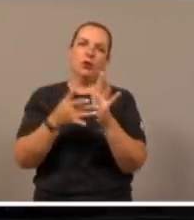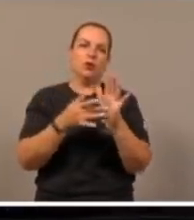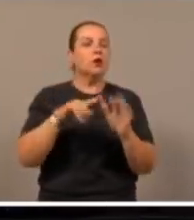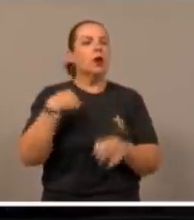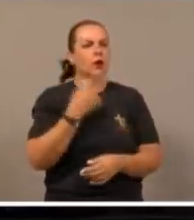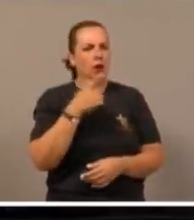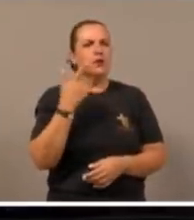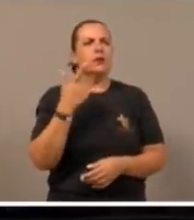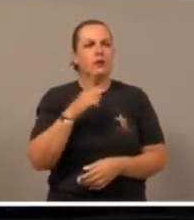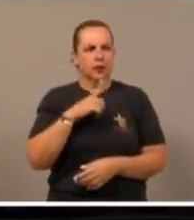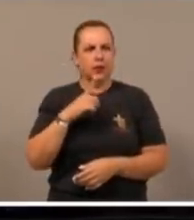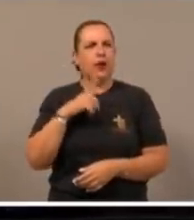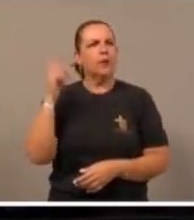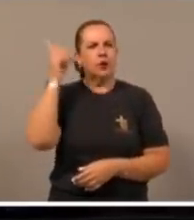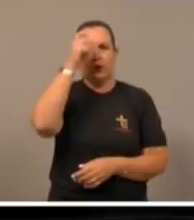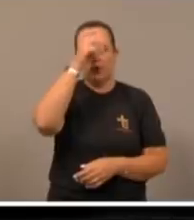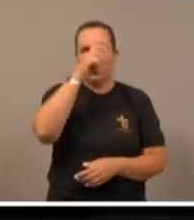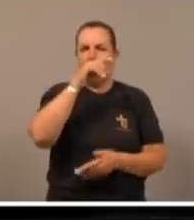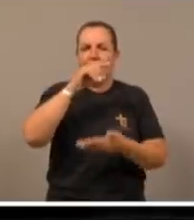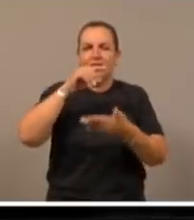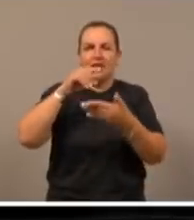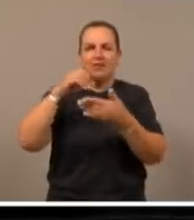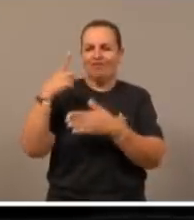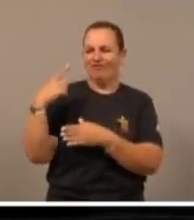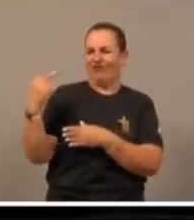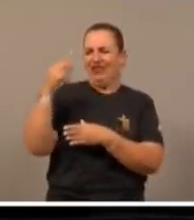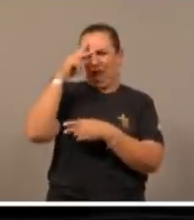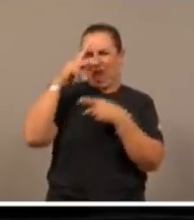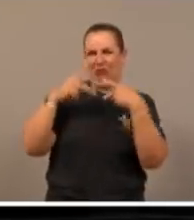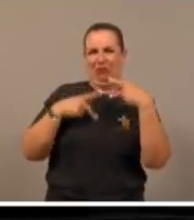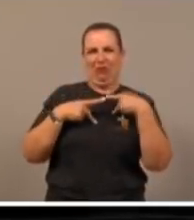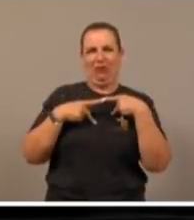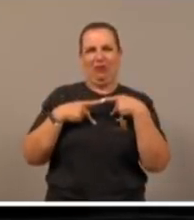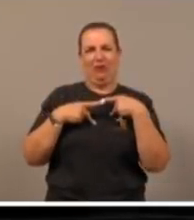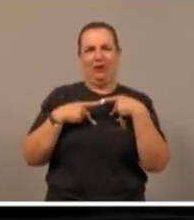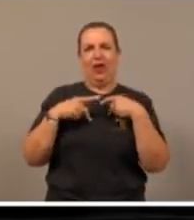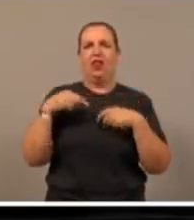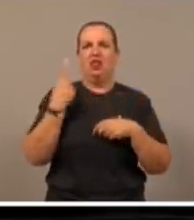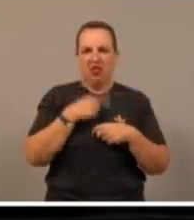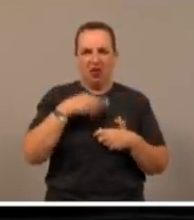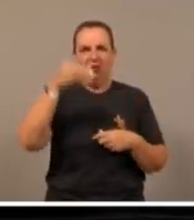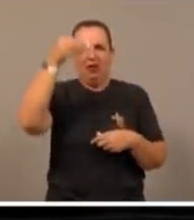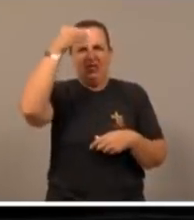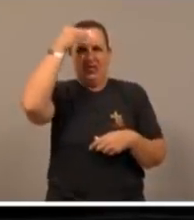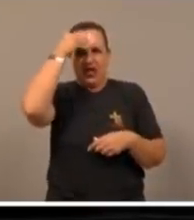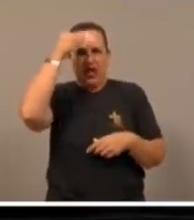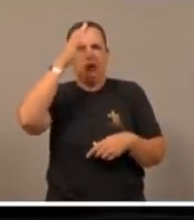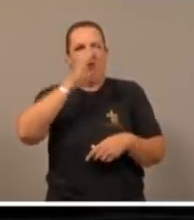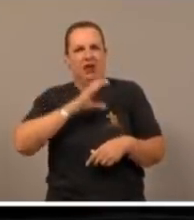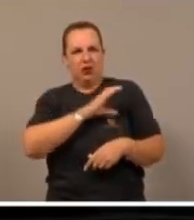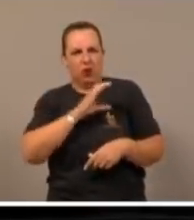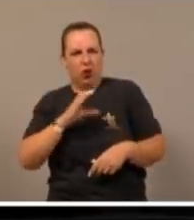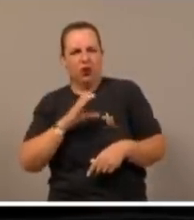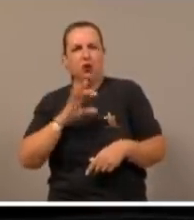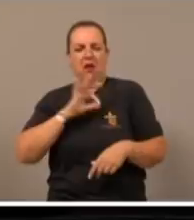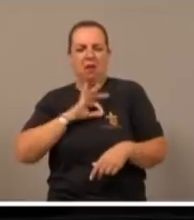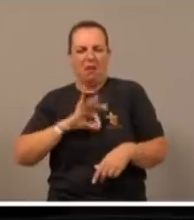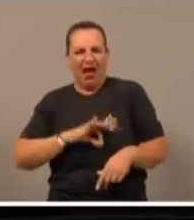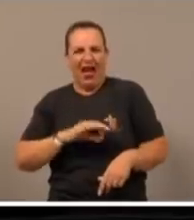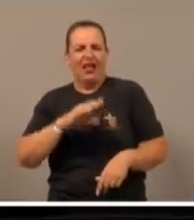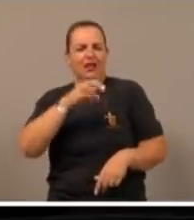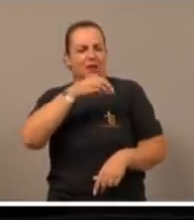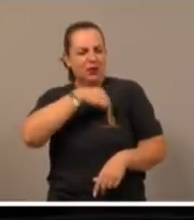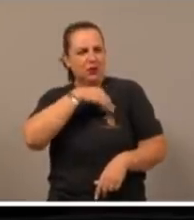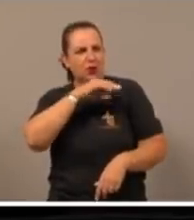grande dificuldade de sair do egoísmo, nós nos dizemos católicos, batizados, até padres, até ministros de